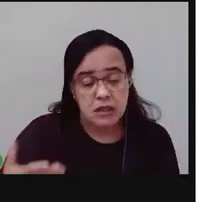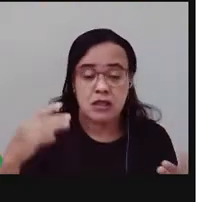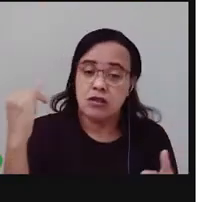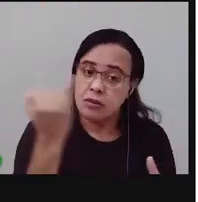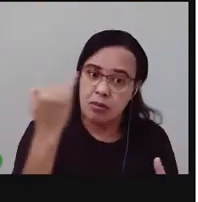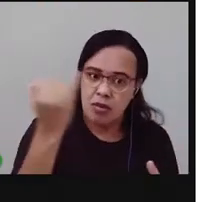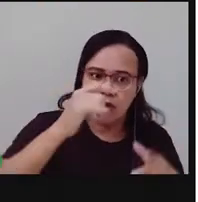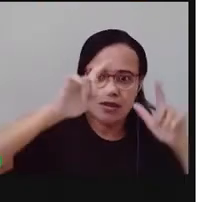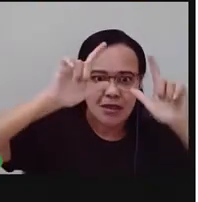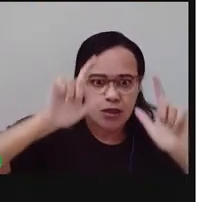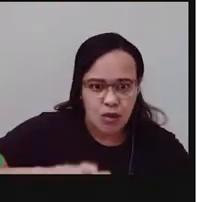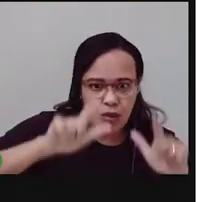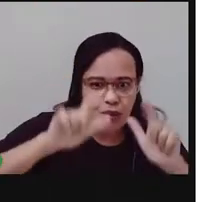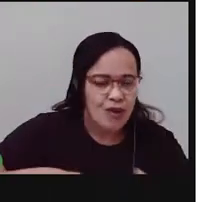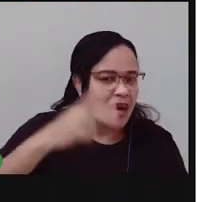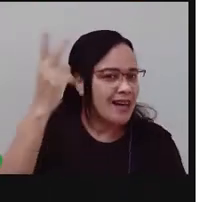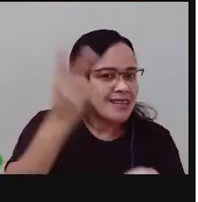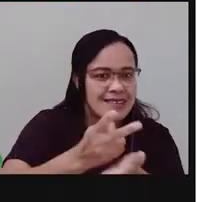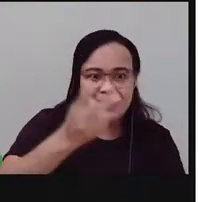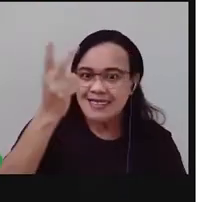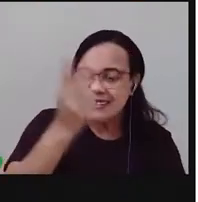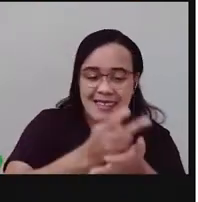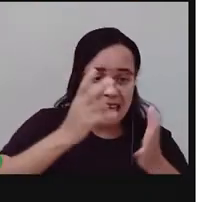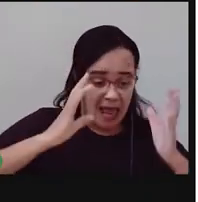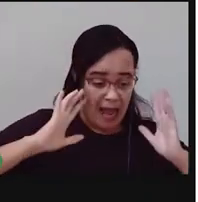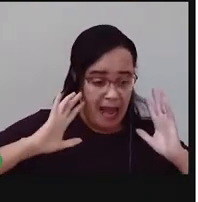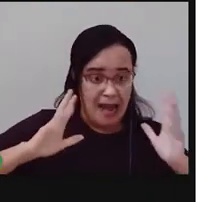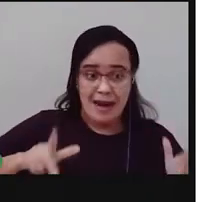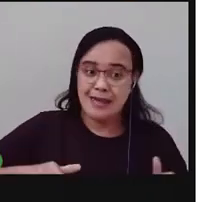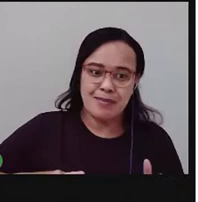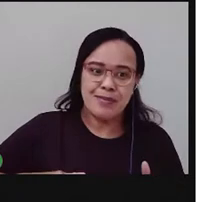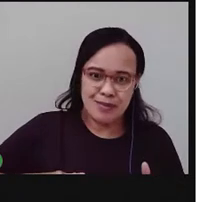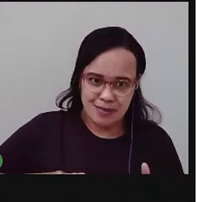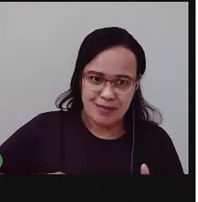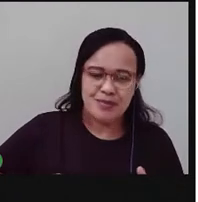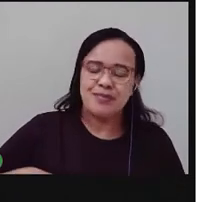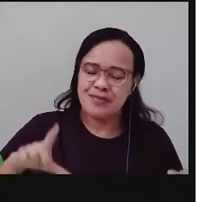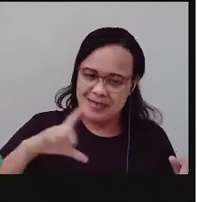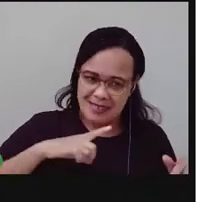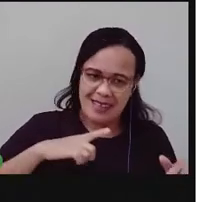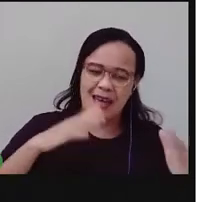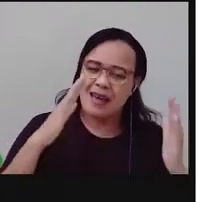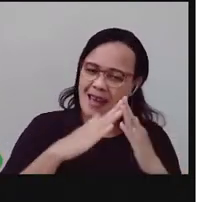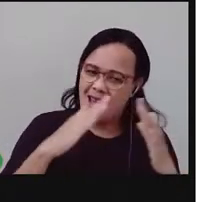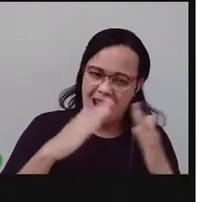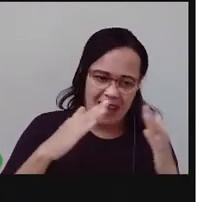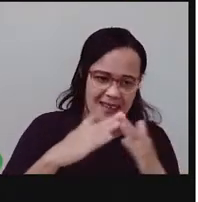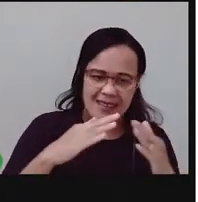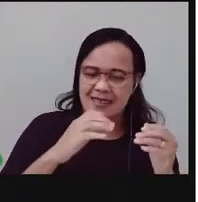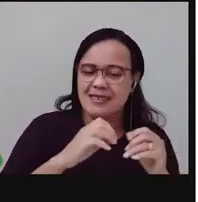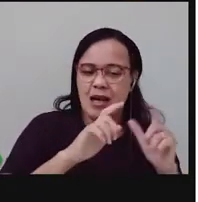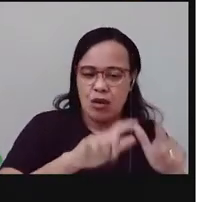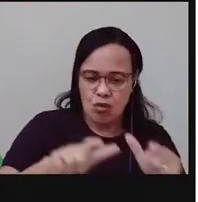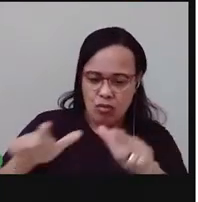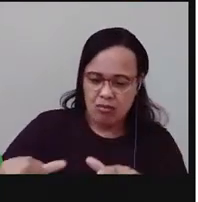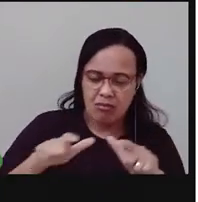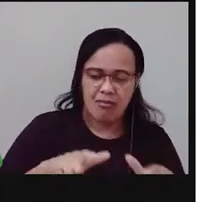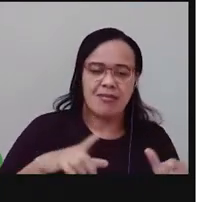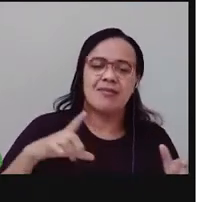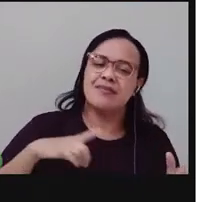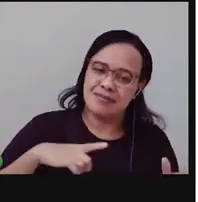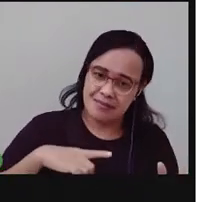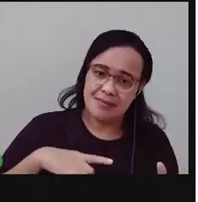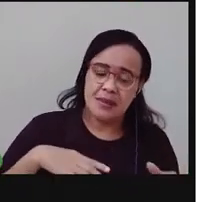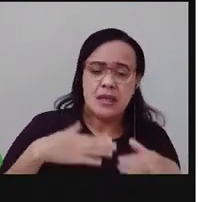e agora você sabe qual é a importância da luz solar para nossa saúde para o ambiente que a gente vive